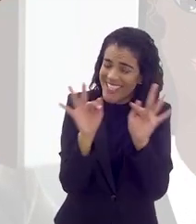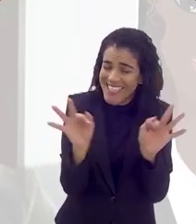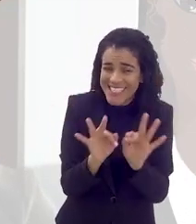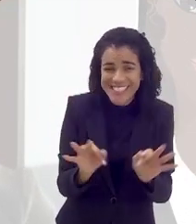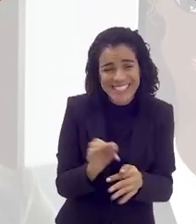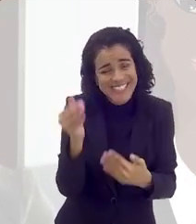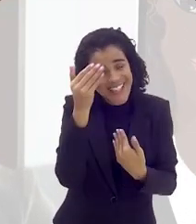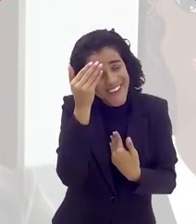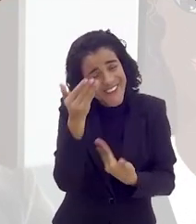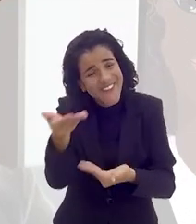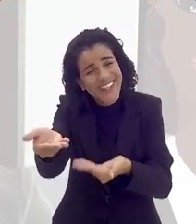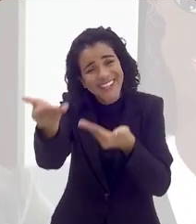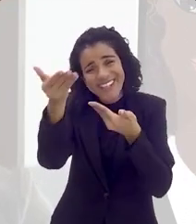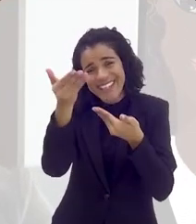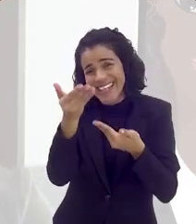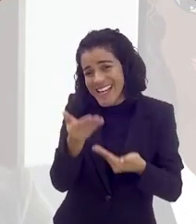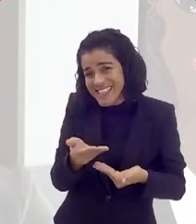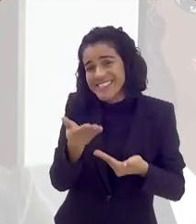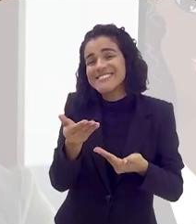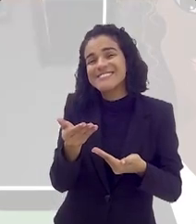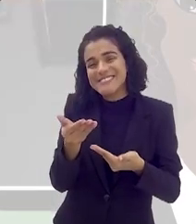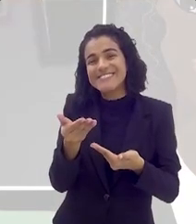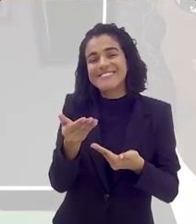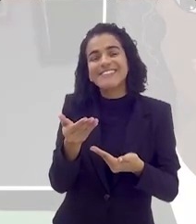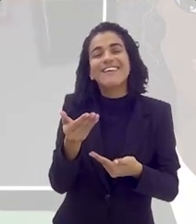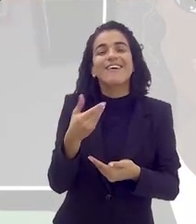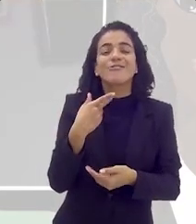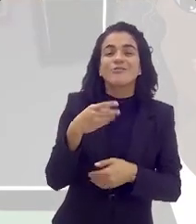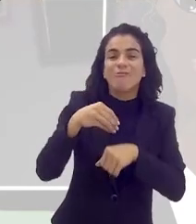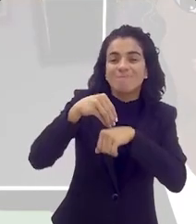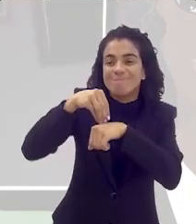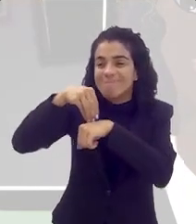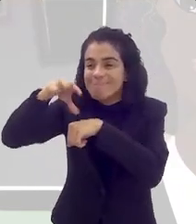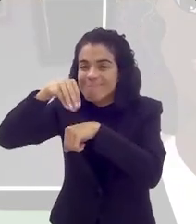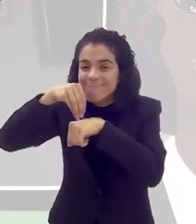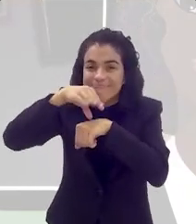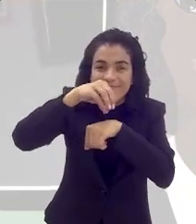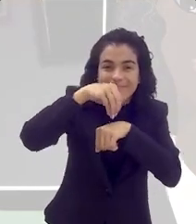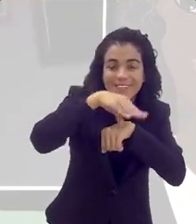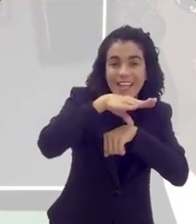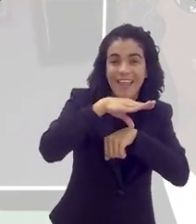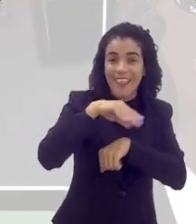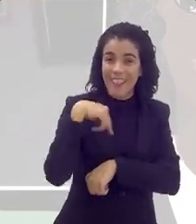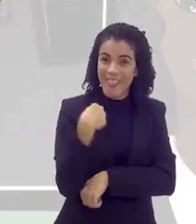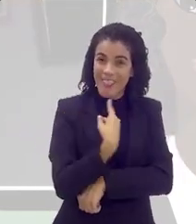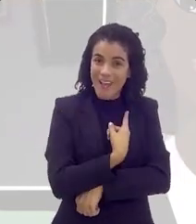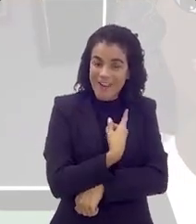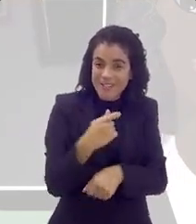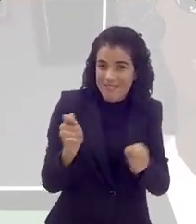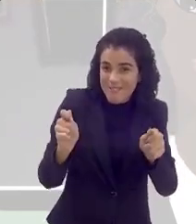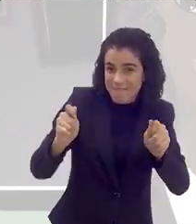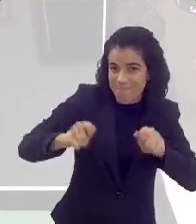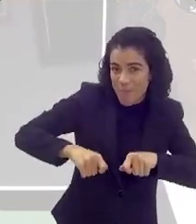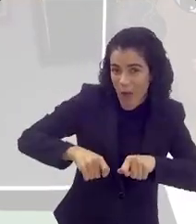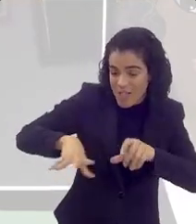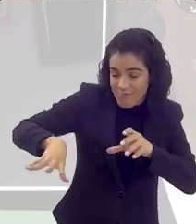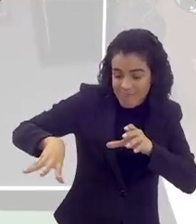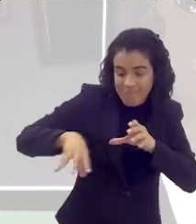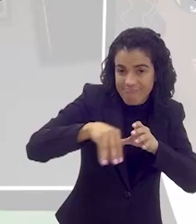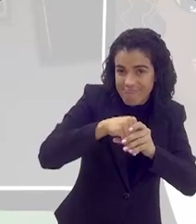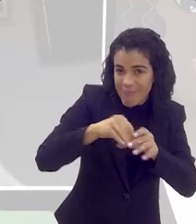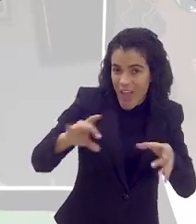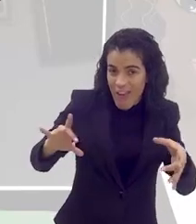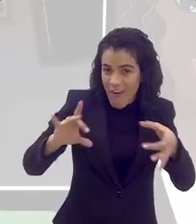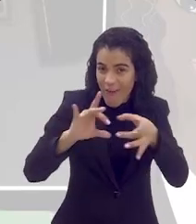muito feliz de estar aqui, muito obrigada pelo espaço, eu estou assim, queria deixar uma mensagem final de que a gente possa